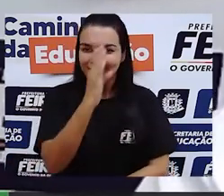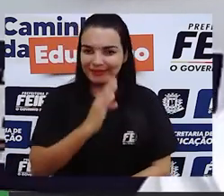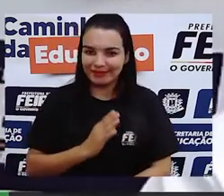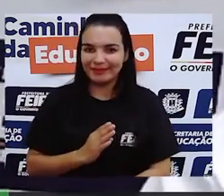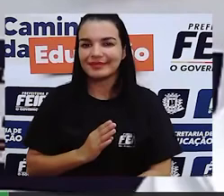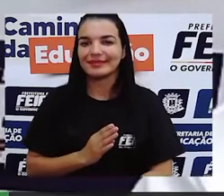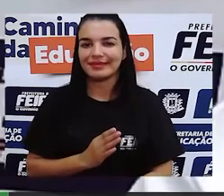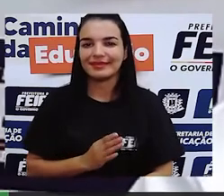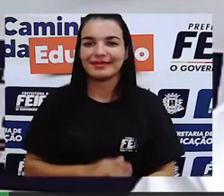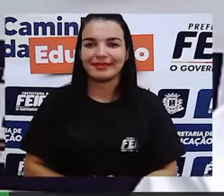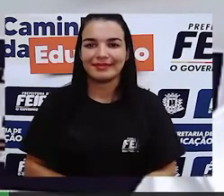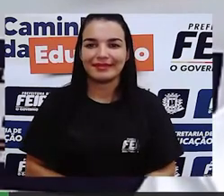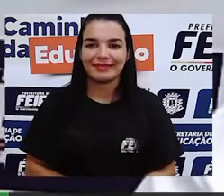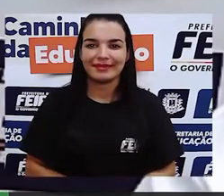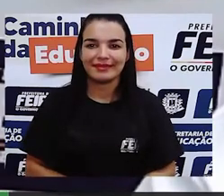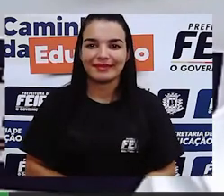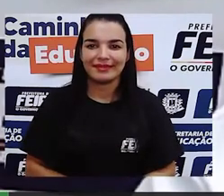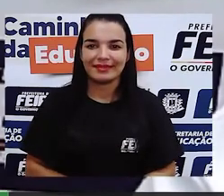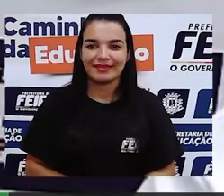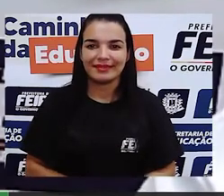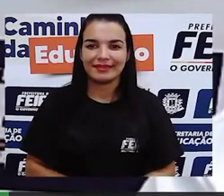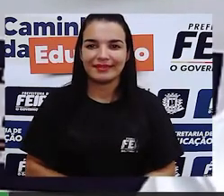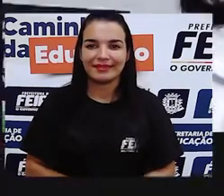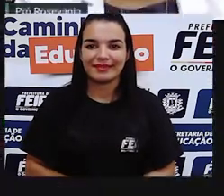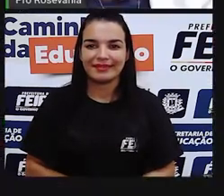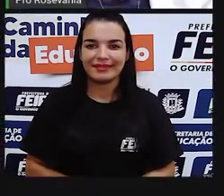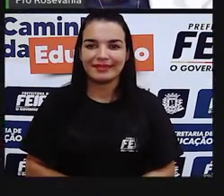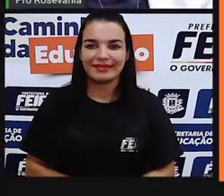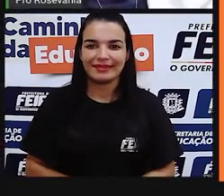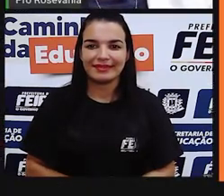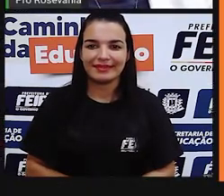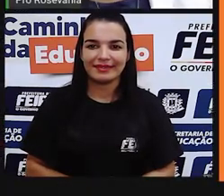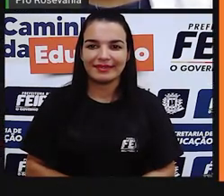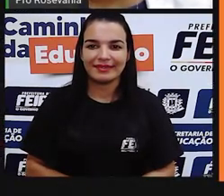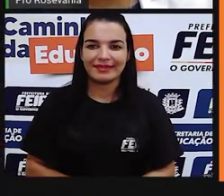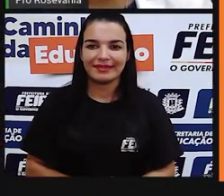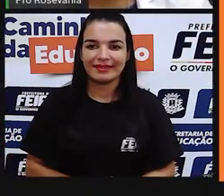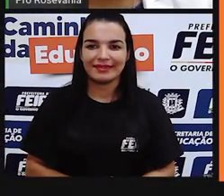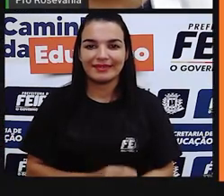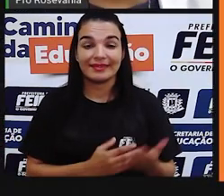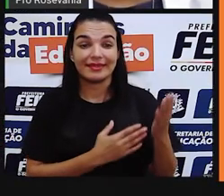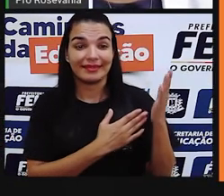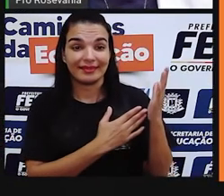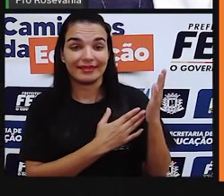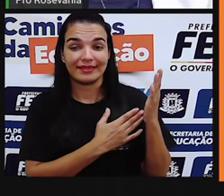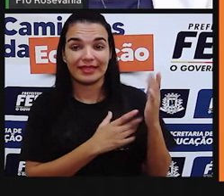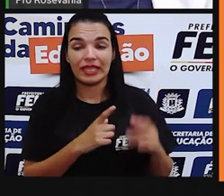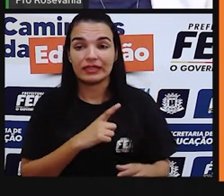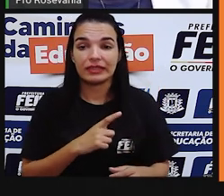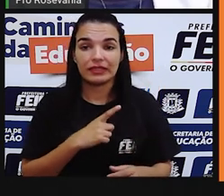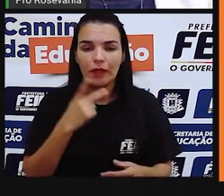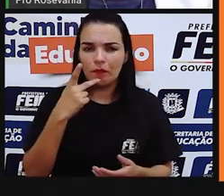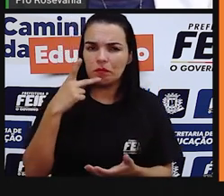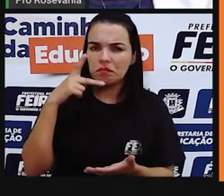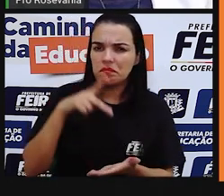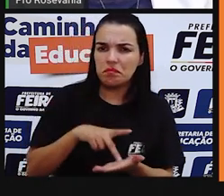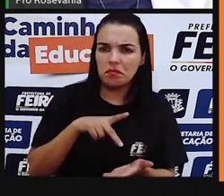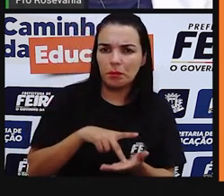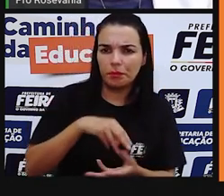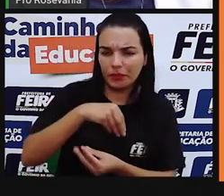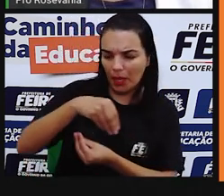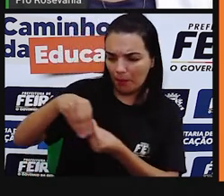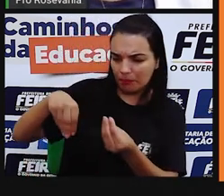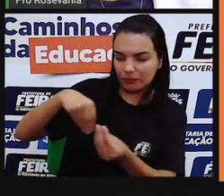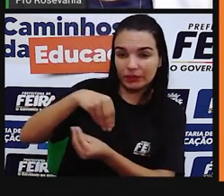estude o que é bom vamos lá bom na realidade só para